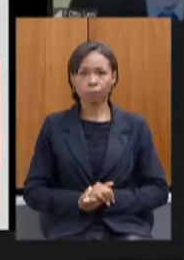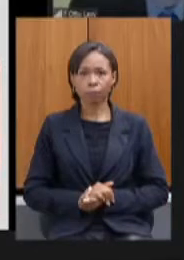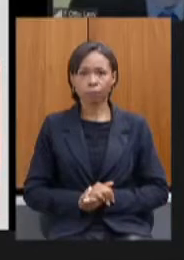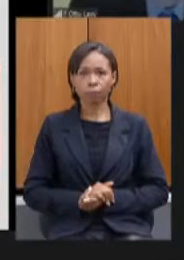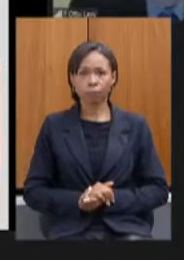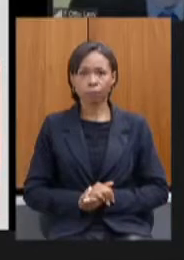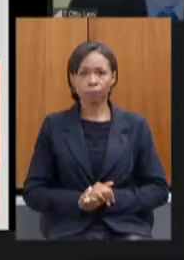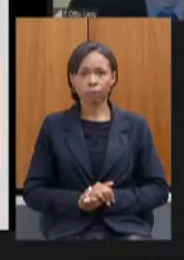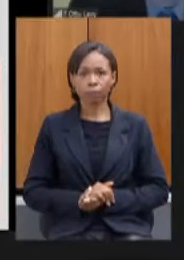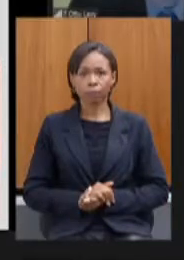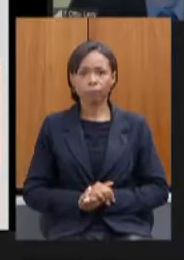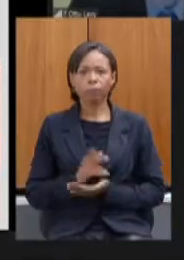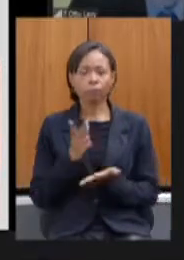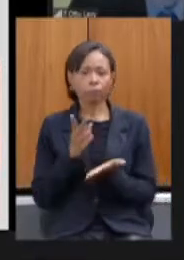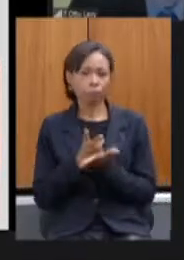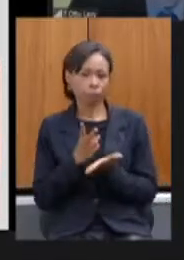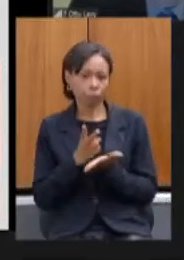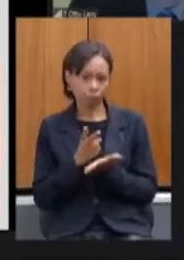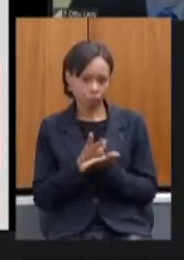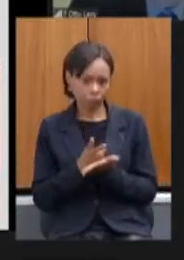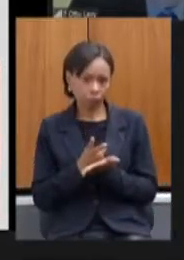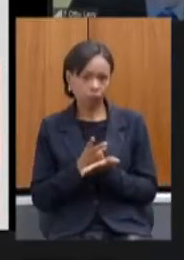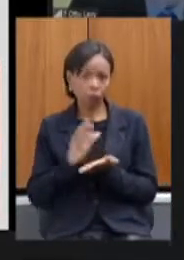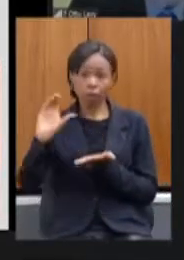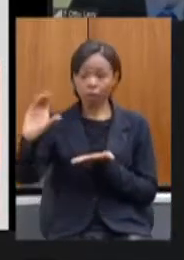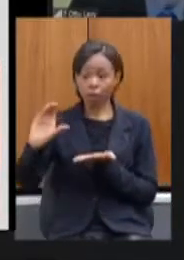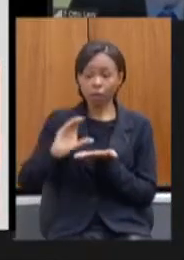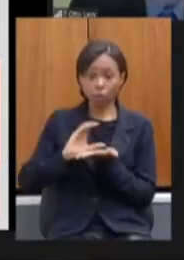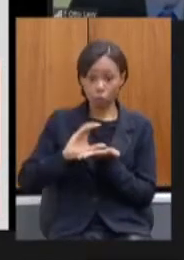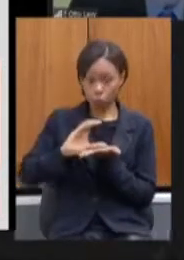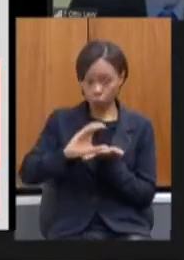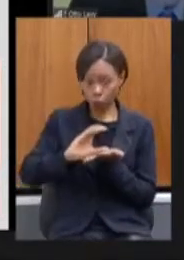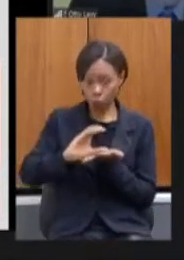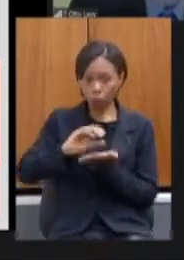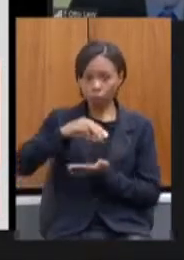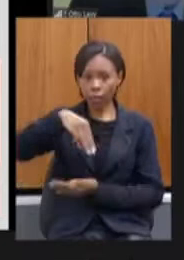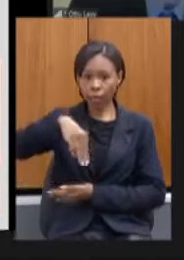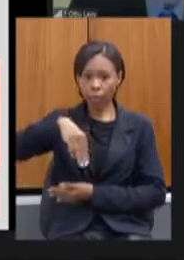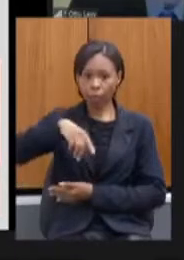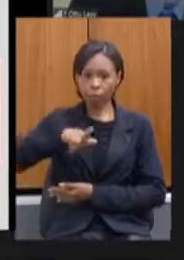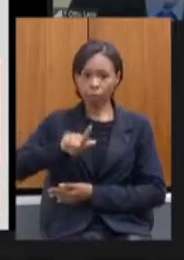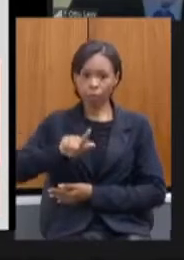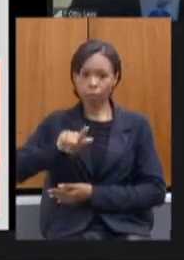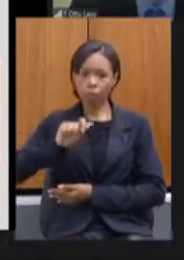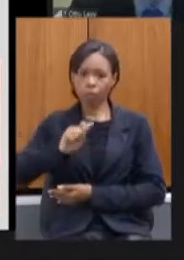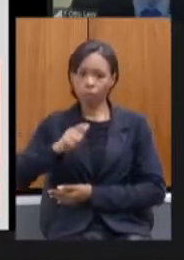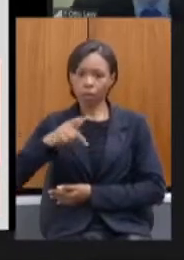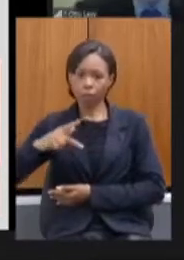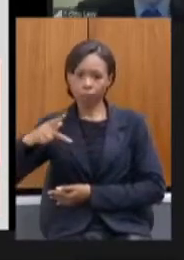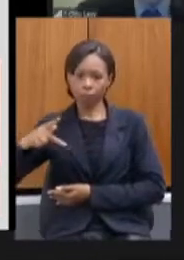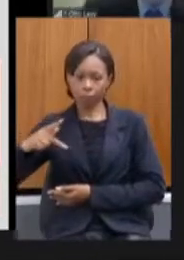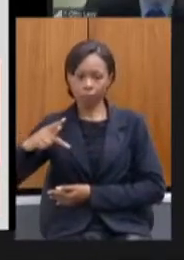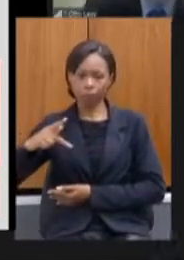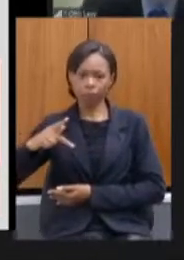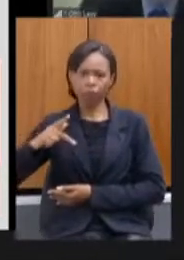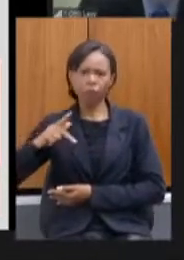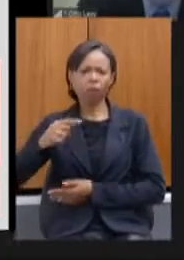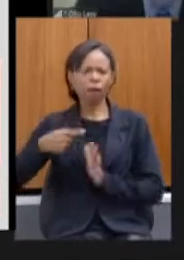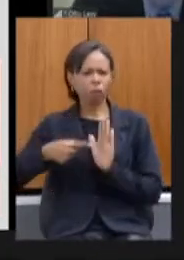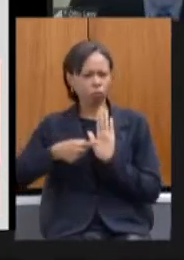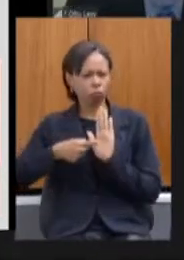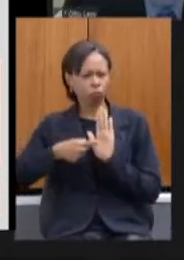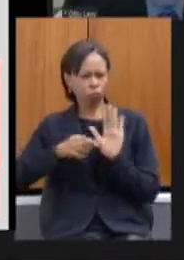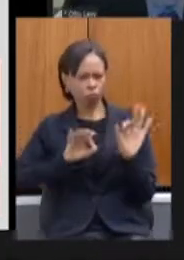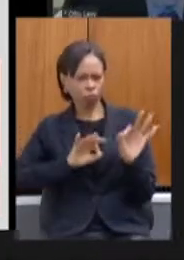continuamos investindo no MG APP e aí foram colocadas várias melhorias